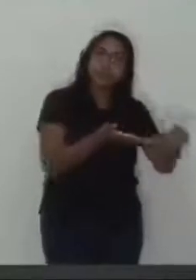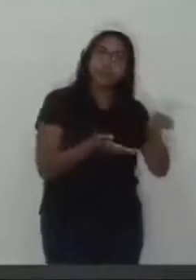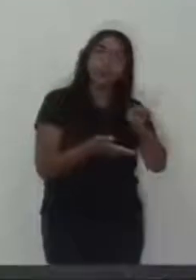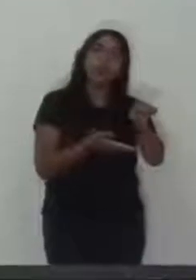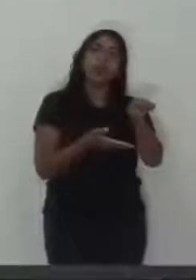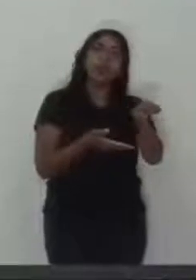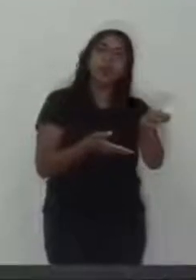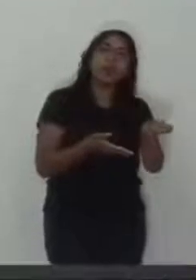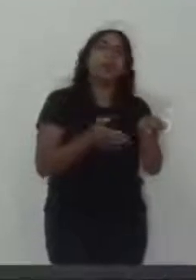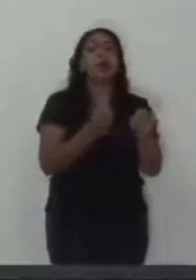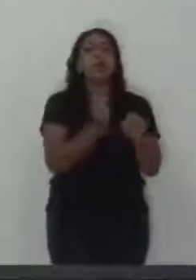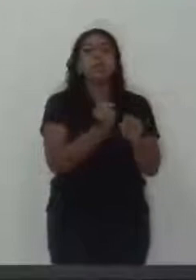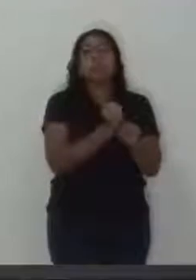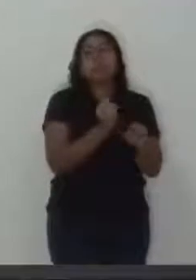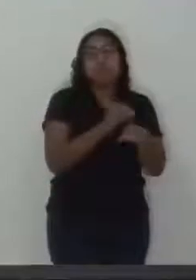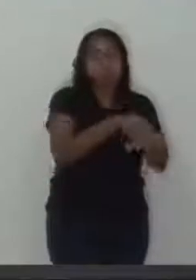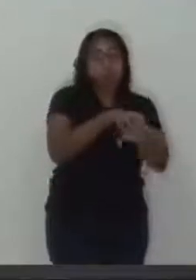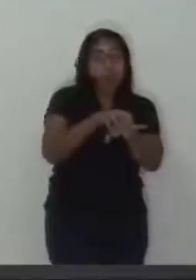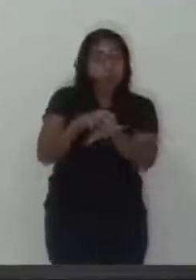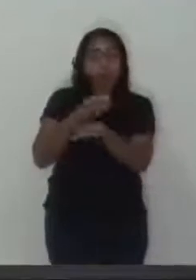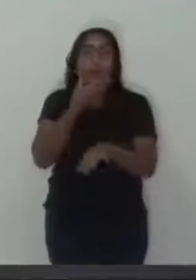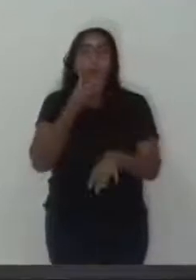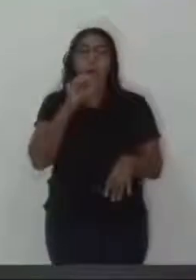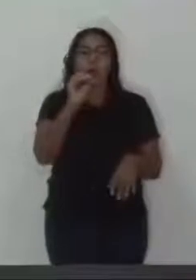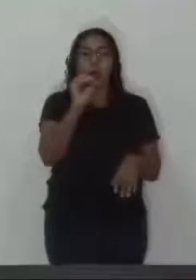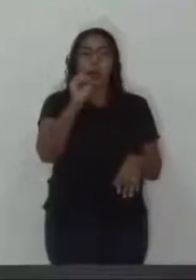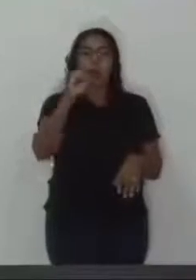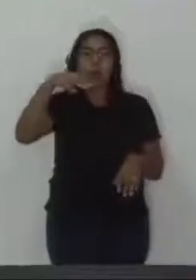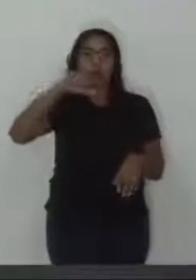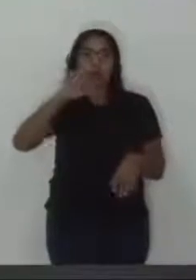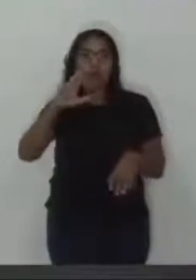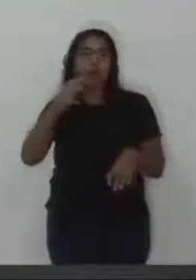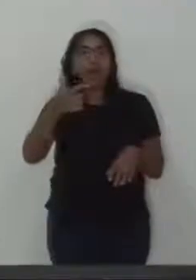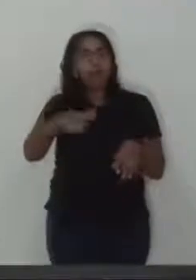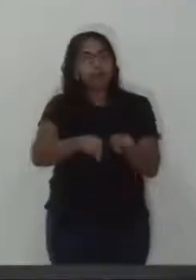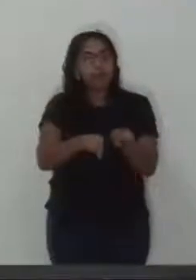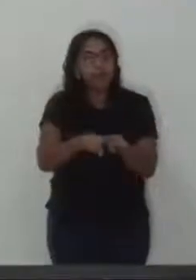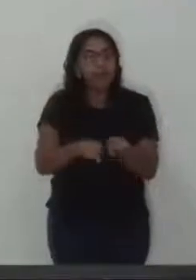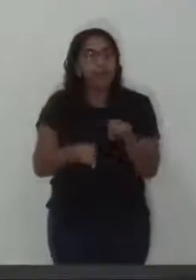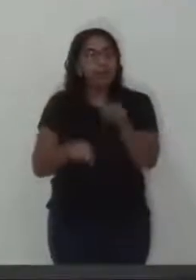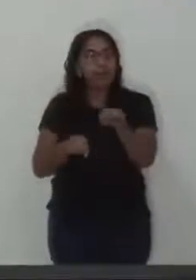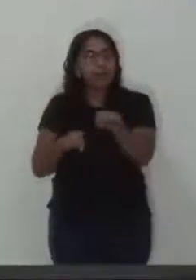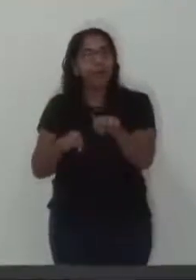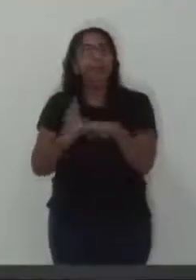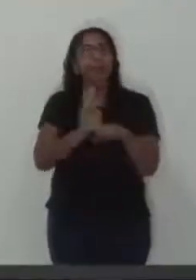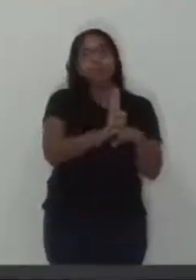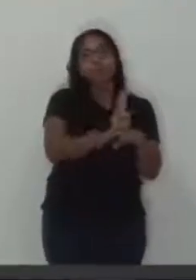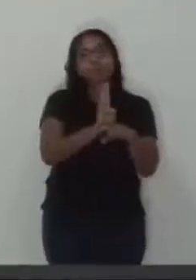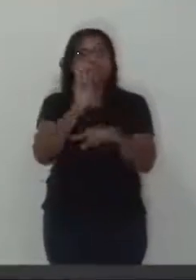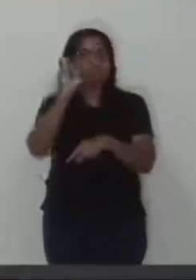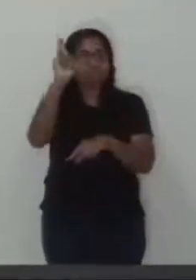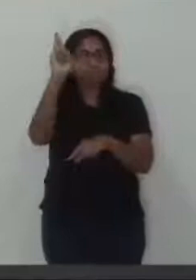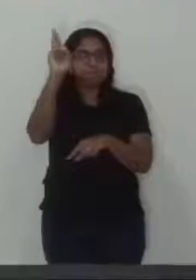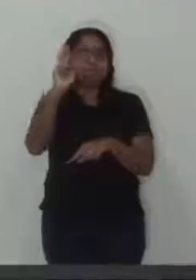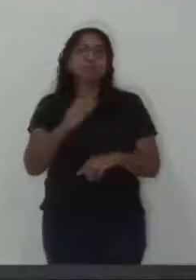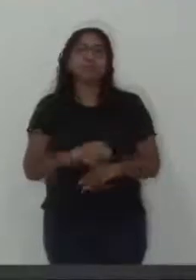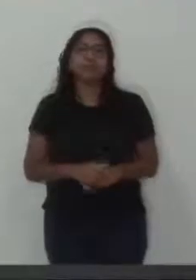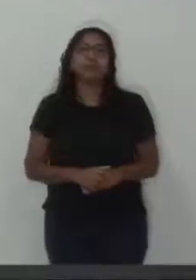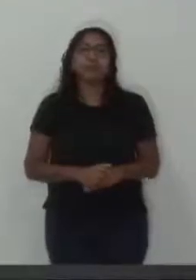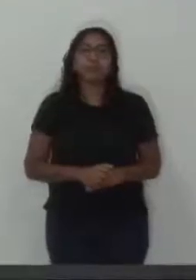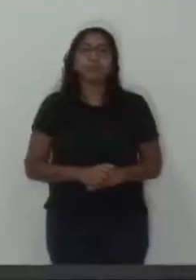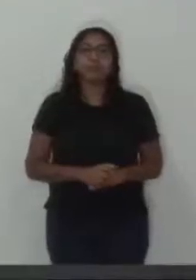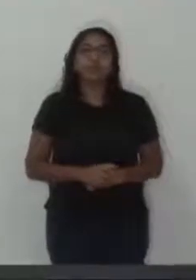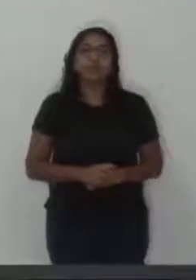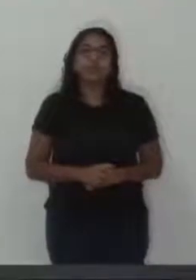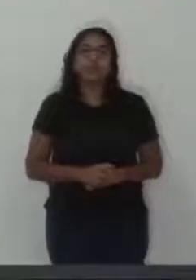defesa social, Osmia Aparecido Cruz, ao comandante da Guarda Municipal, Claudemir Bras de Araújo, extensivo a toda a corporação da Guarda Municipal envolvida